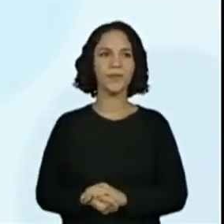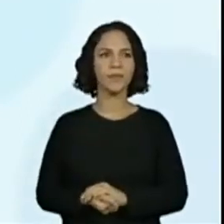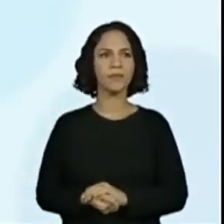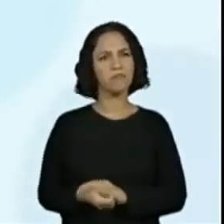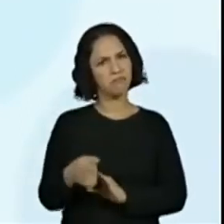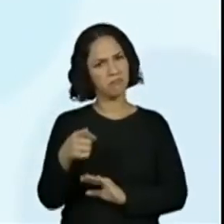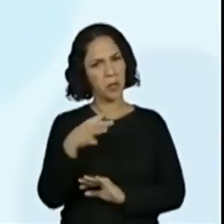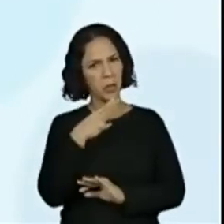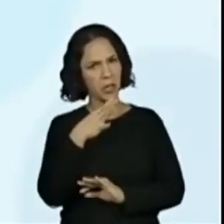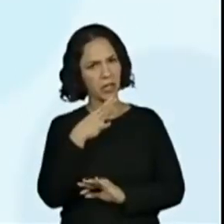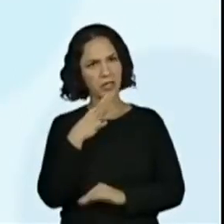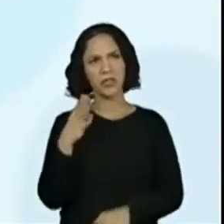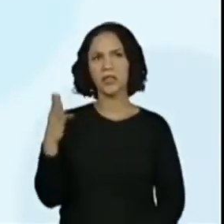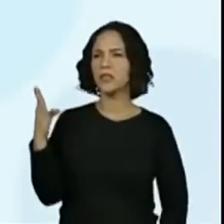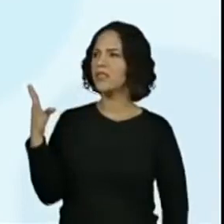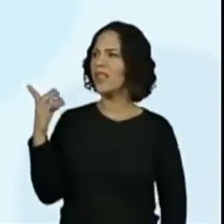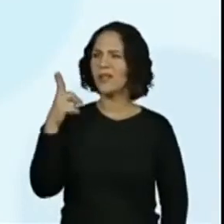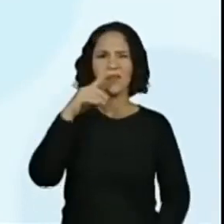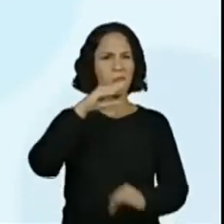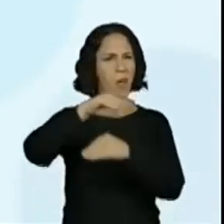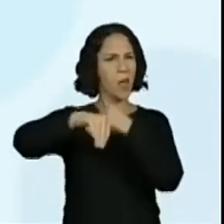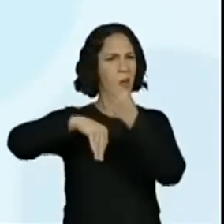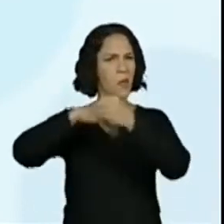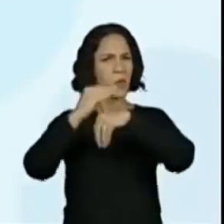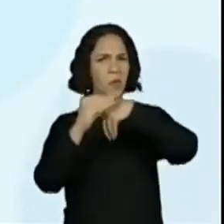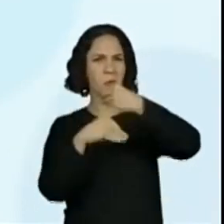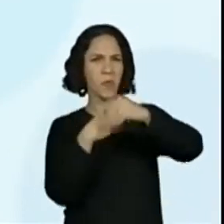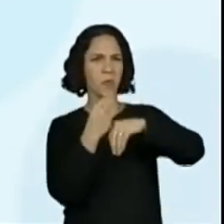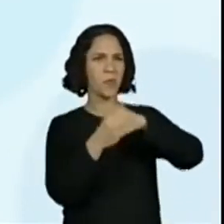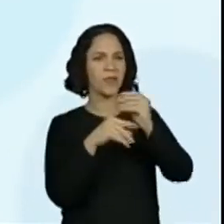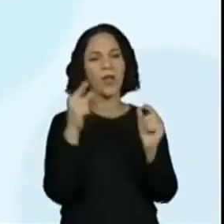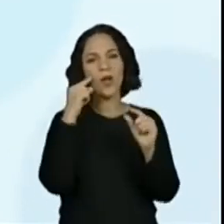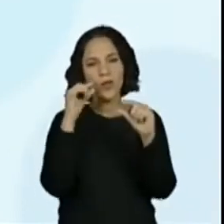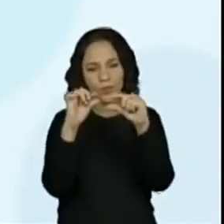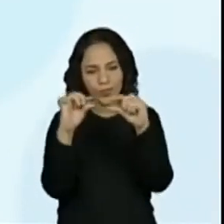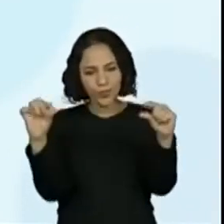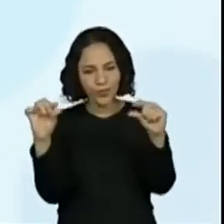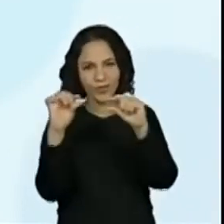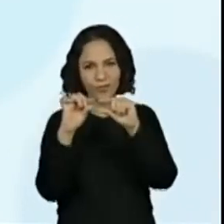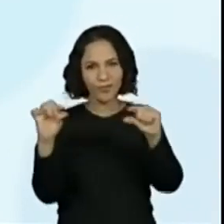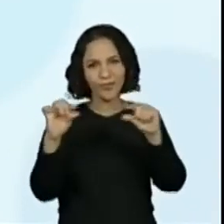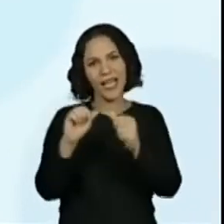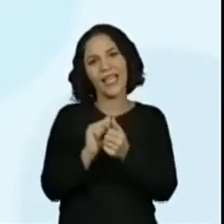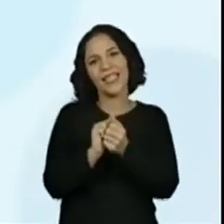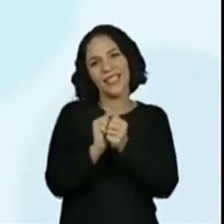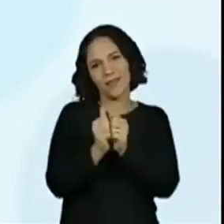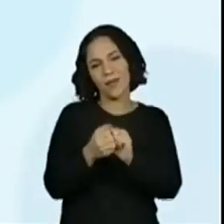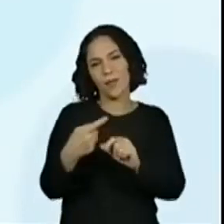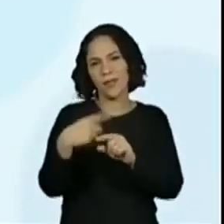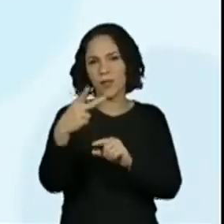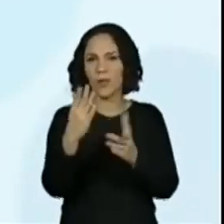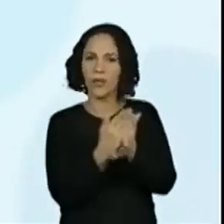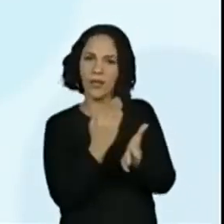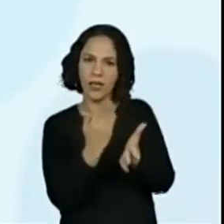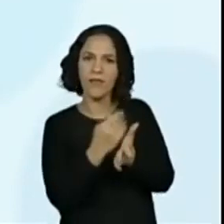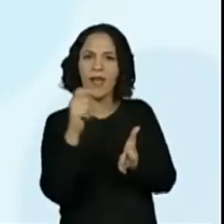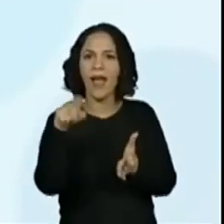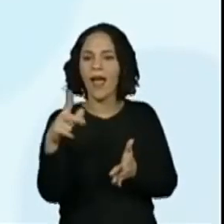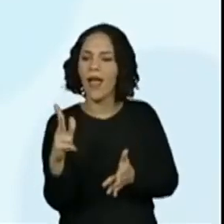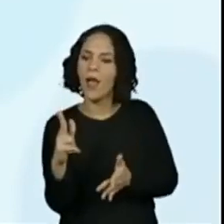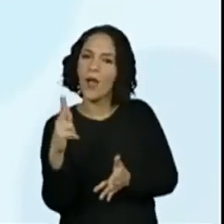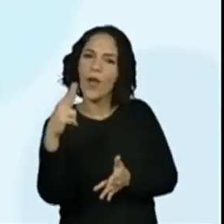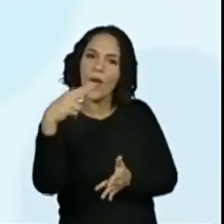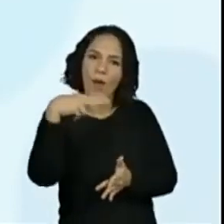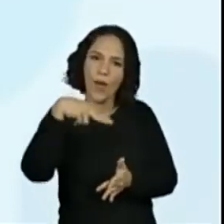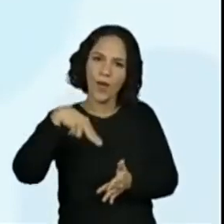Será que vocês conhecem? Está tudo desorganizado. Foi colocado num palitinho. Foi adaptado, tá? Porque no livro de vocês, vocês têm que recortar.